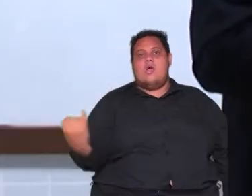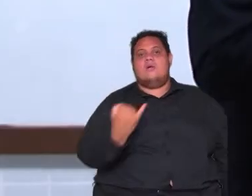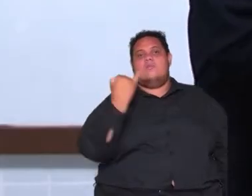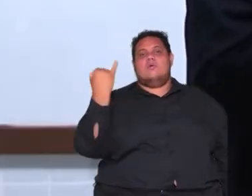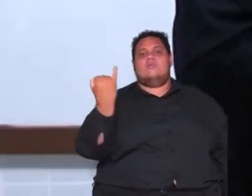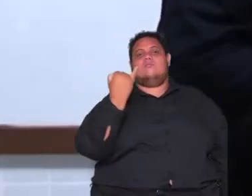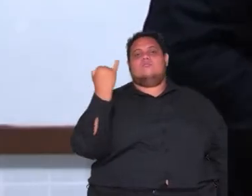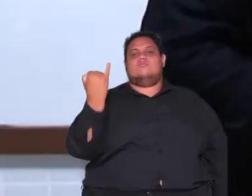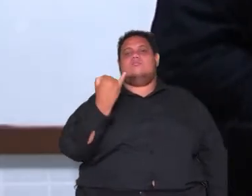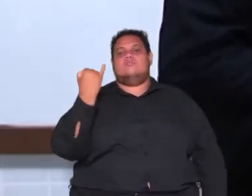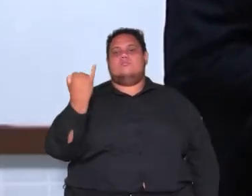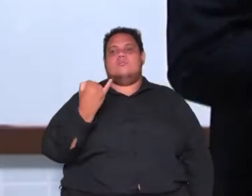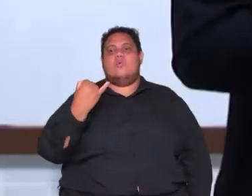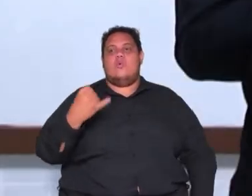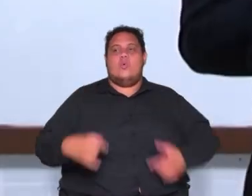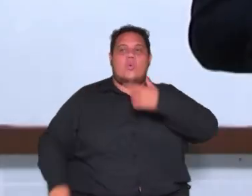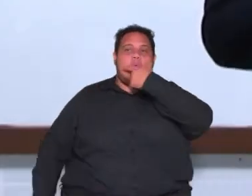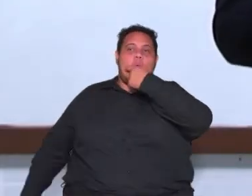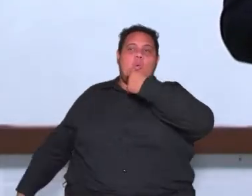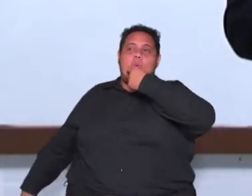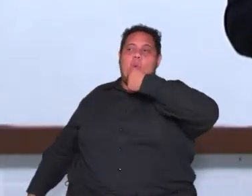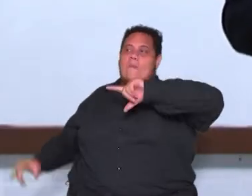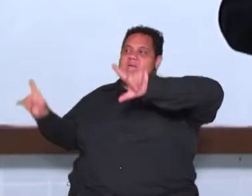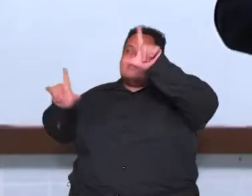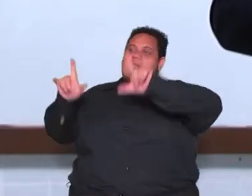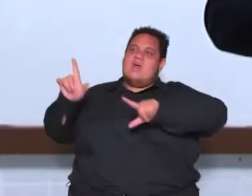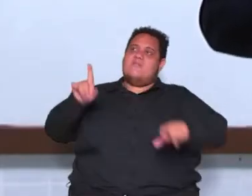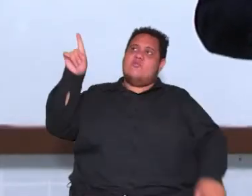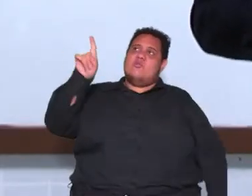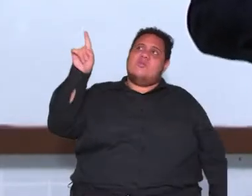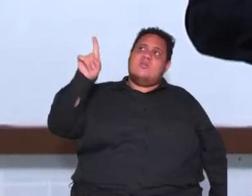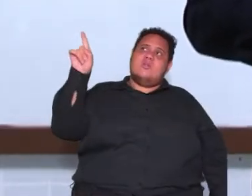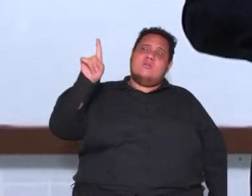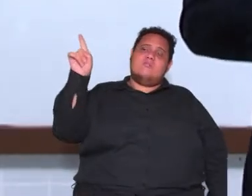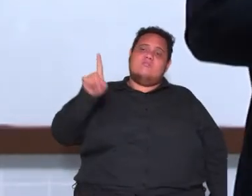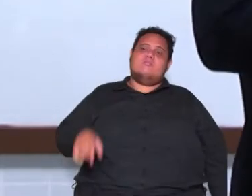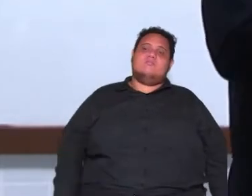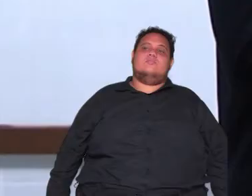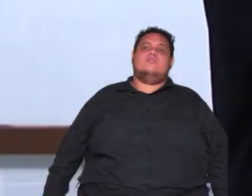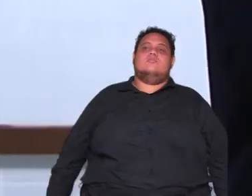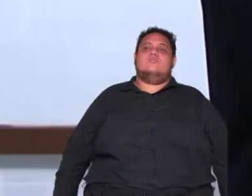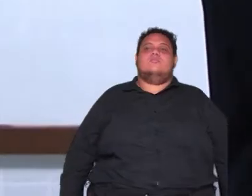esse rapaz que está aqui na tela de vocês é o chamado